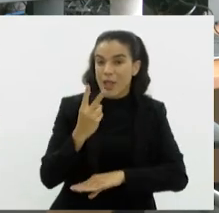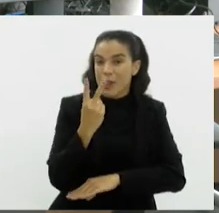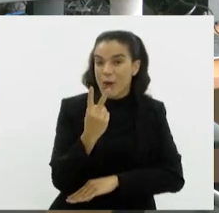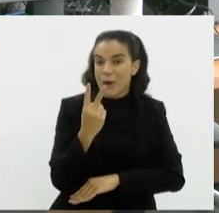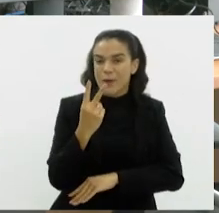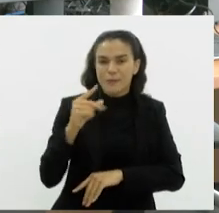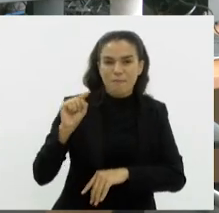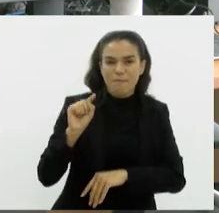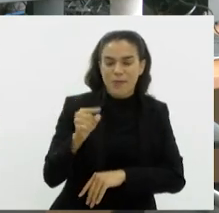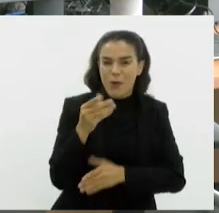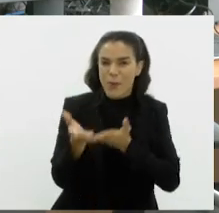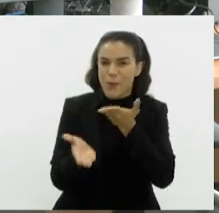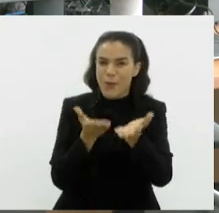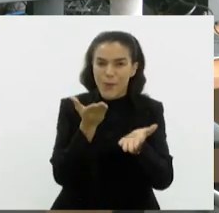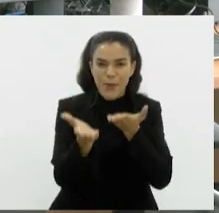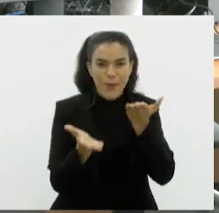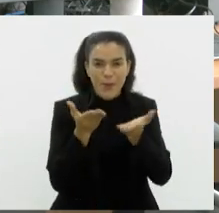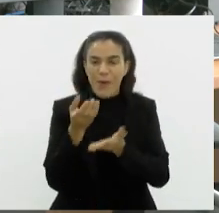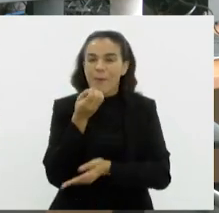serviços. Bom dia, PV.